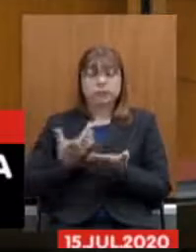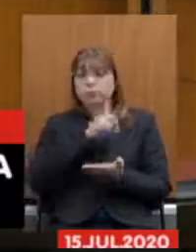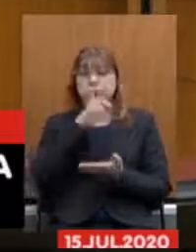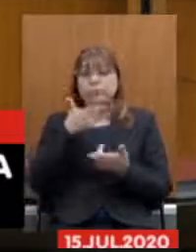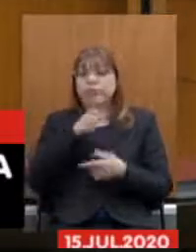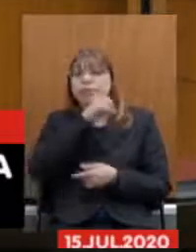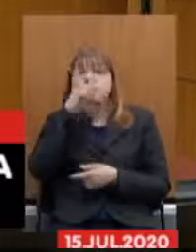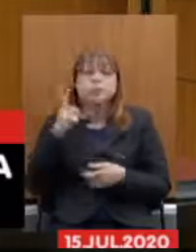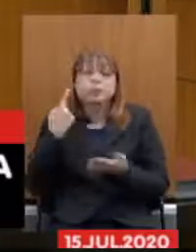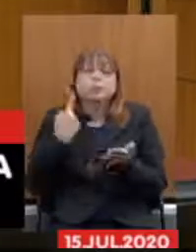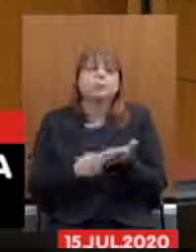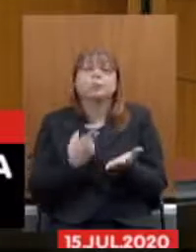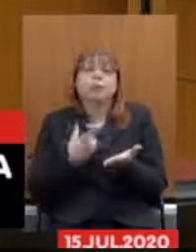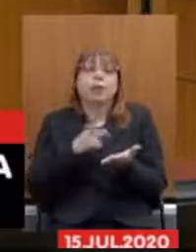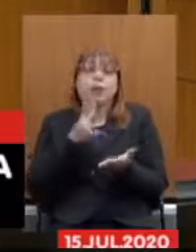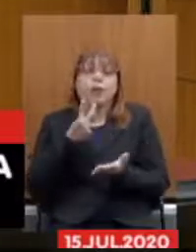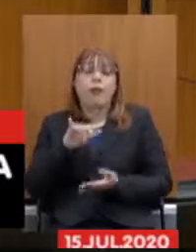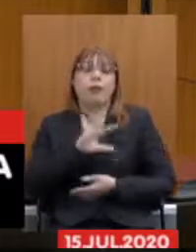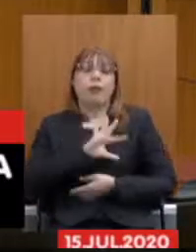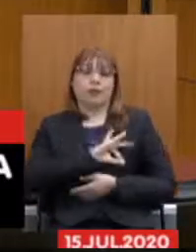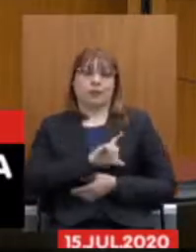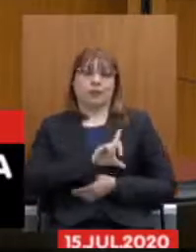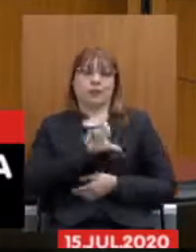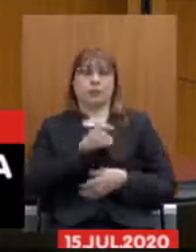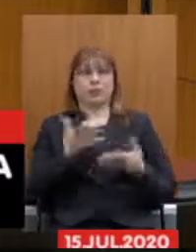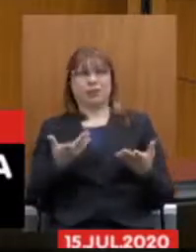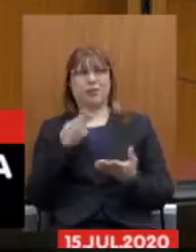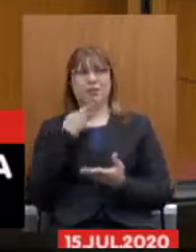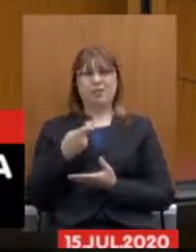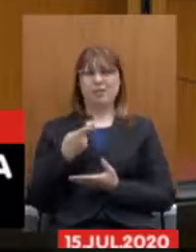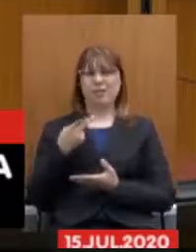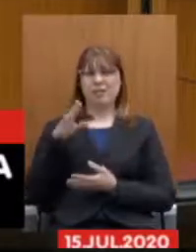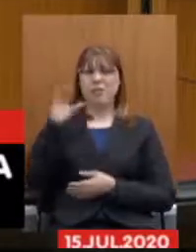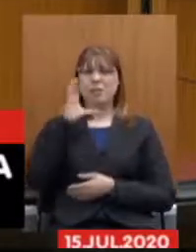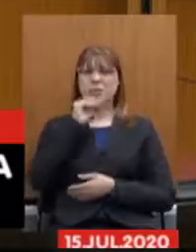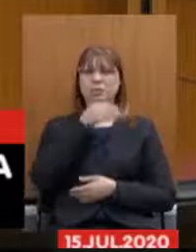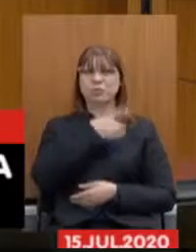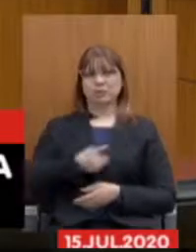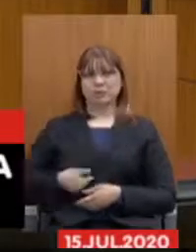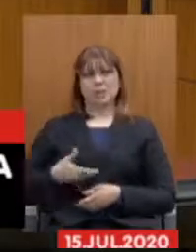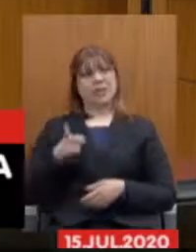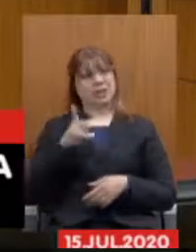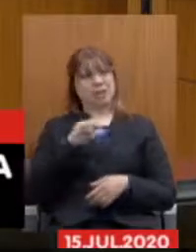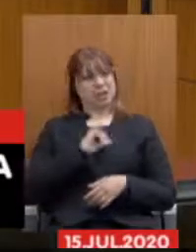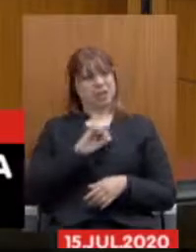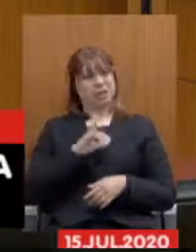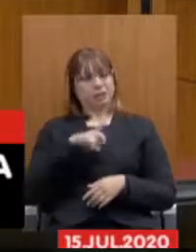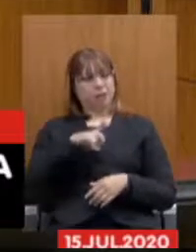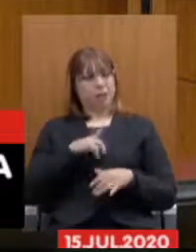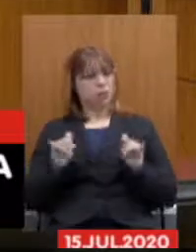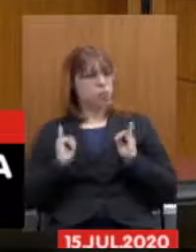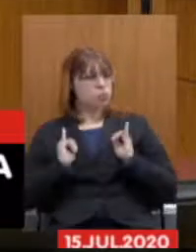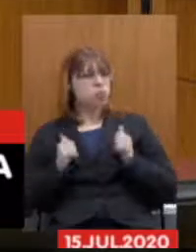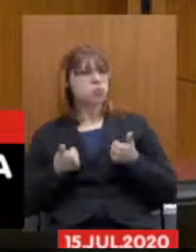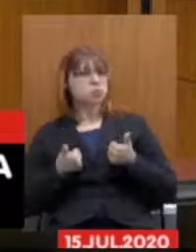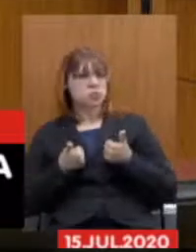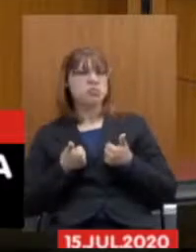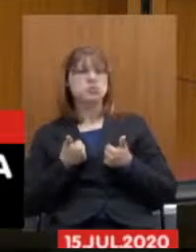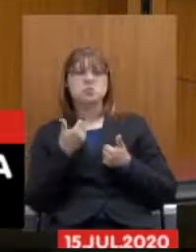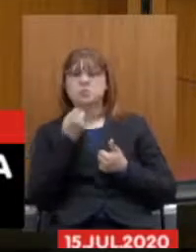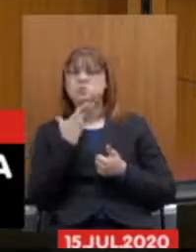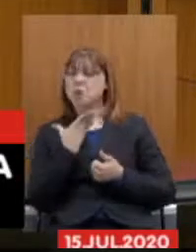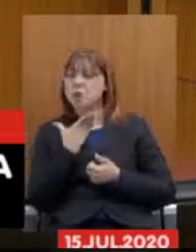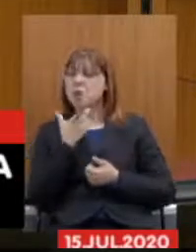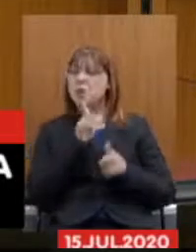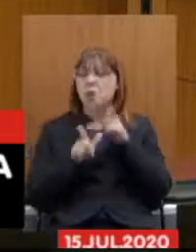se fala que o servidor público tem privilégios, a gente pergunta onde estão esses privilégios? Porque o privilégio que eu